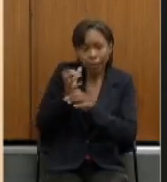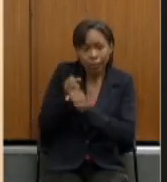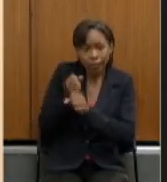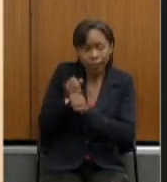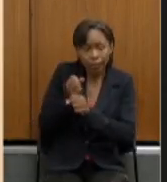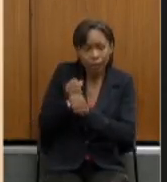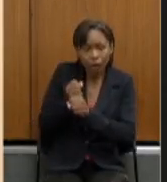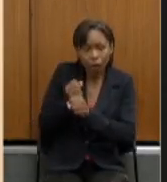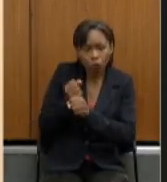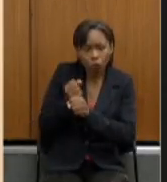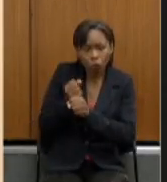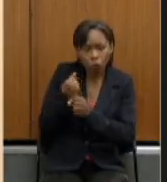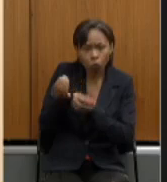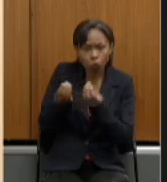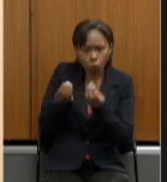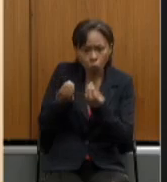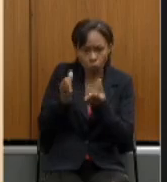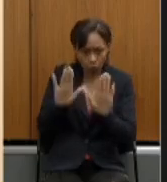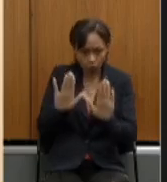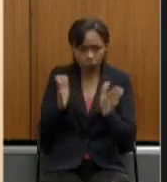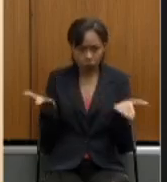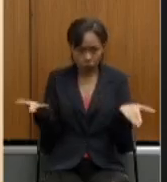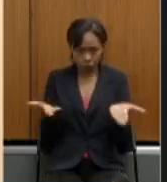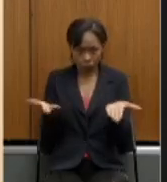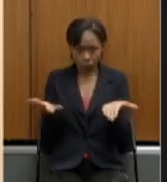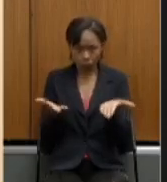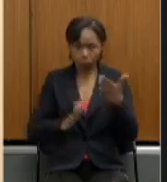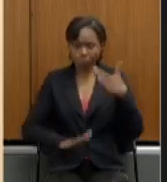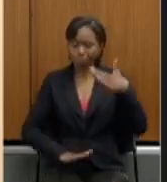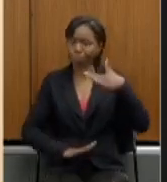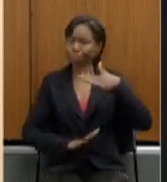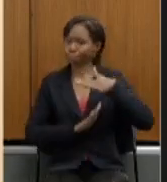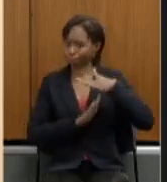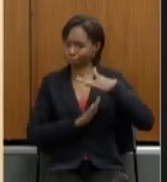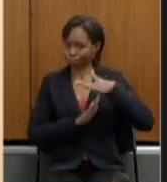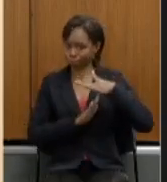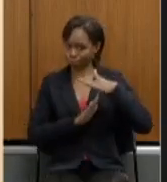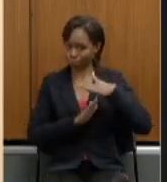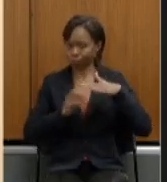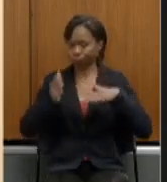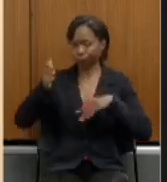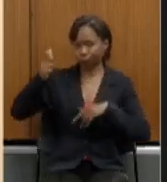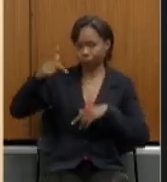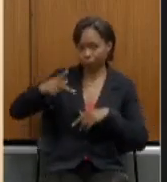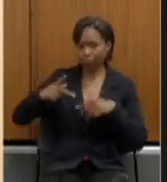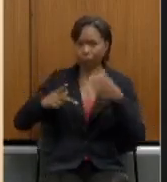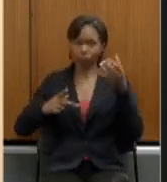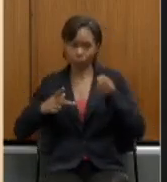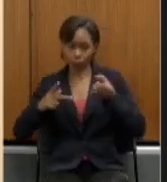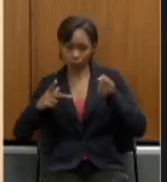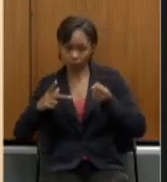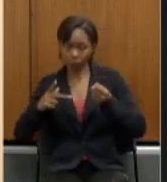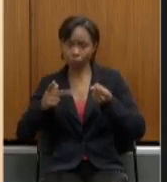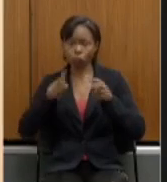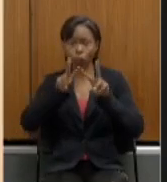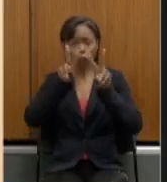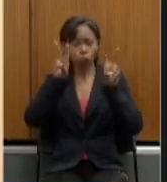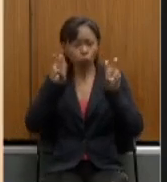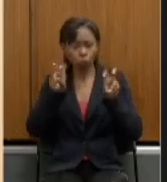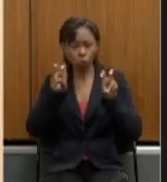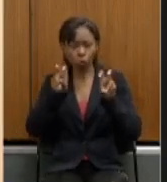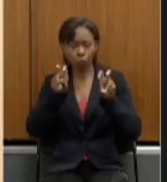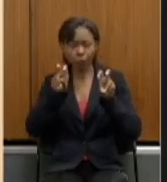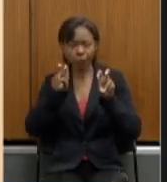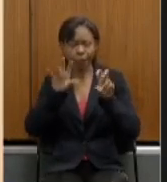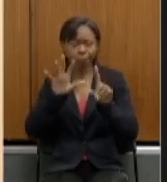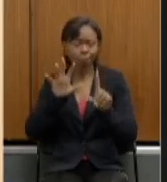hoje há um limitador para os inativos e pensionistas sob a incidência uma isenção de incidência da